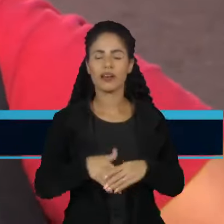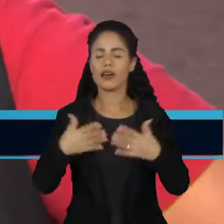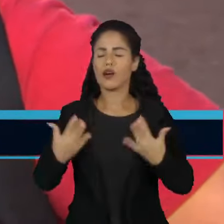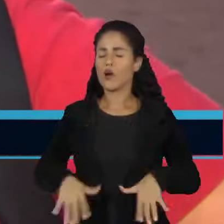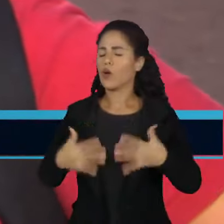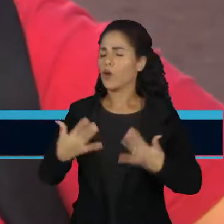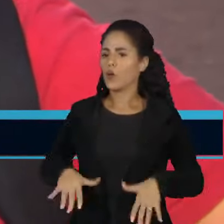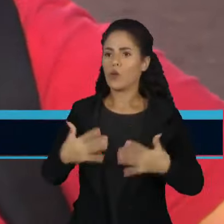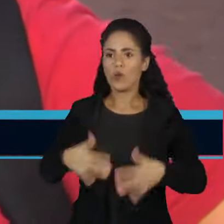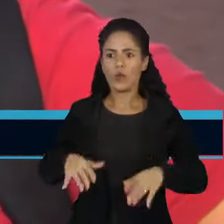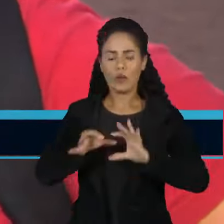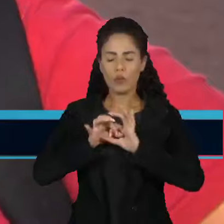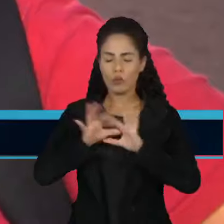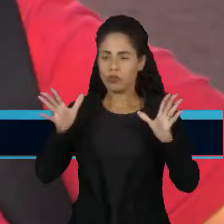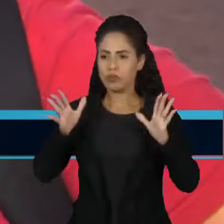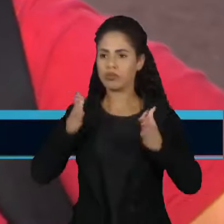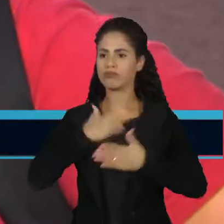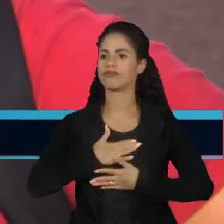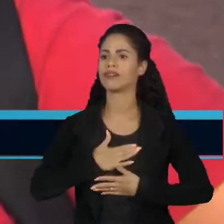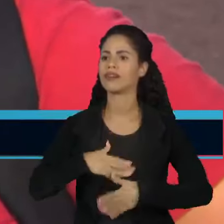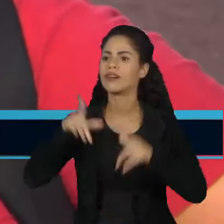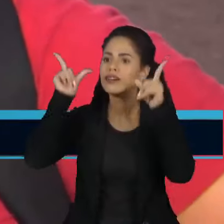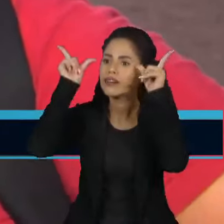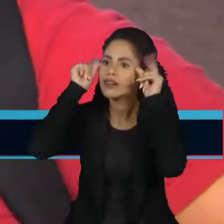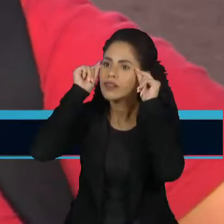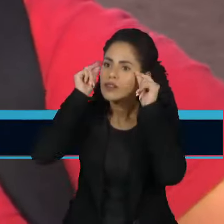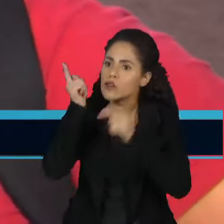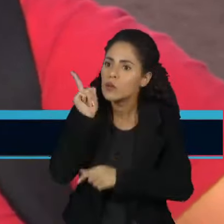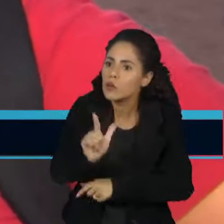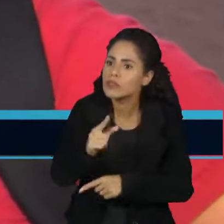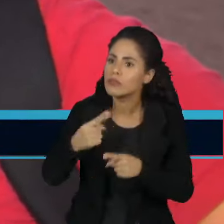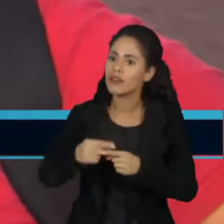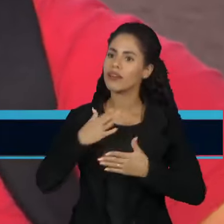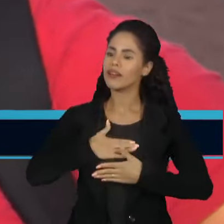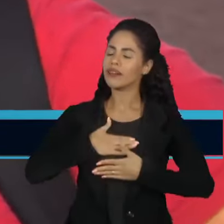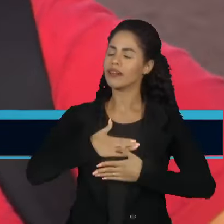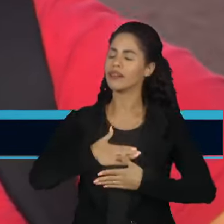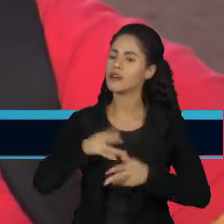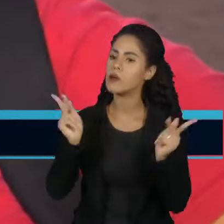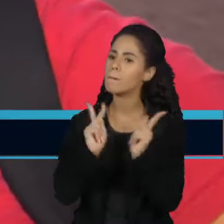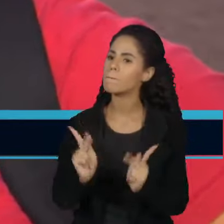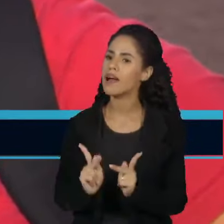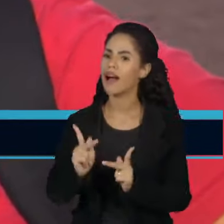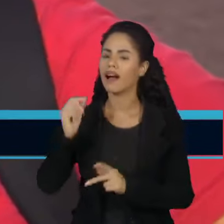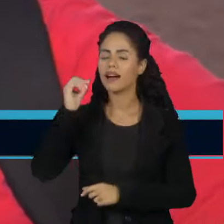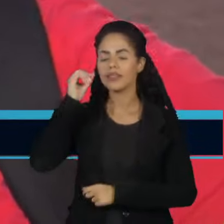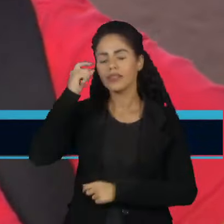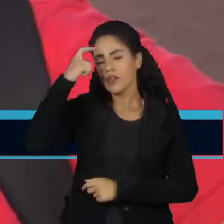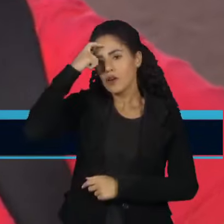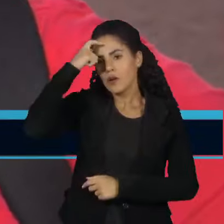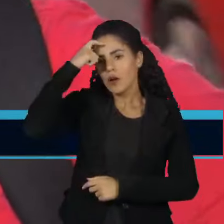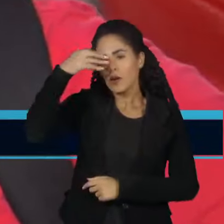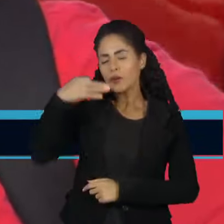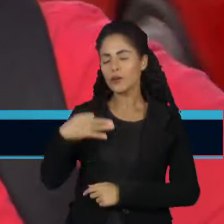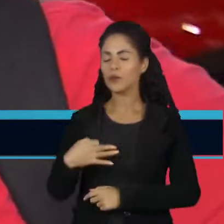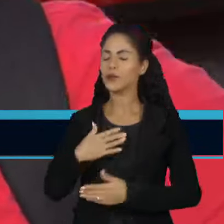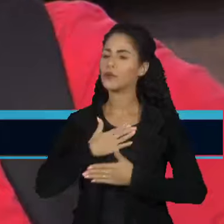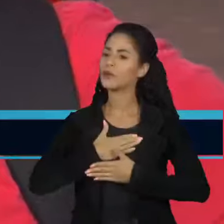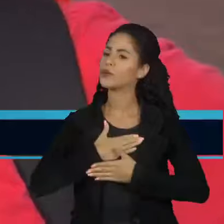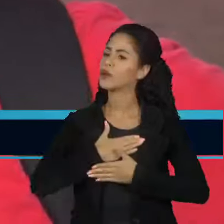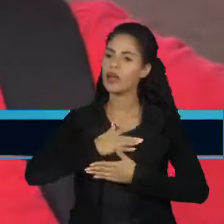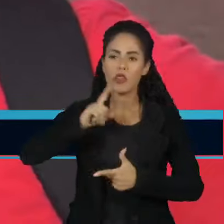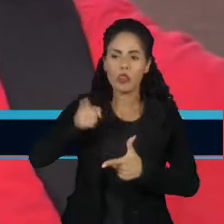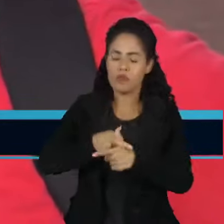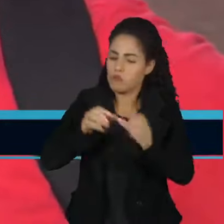libertador. Porque assim, a gente fica mais tranquilo, consciência limpa mesmo, de que a gente não está